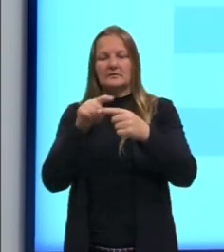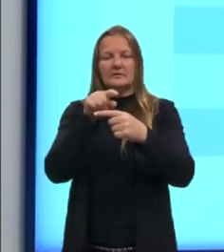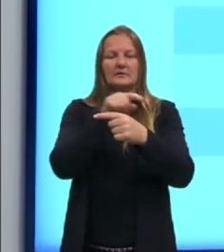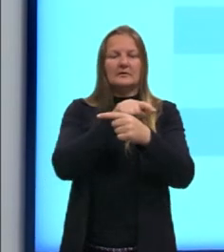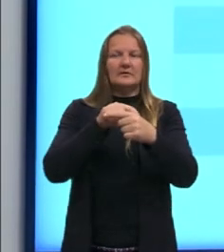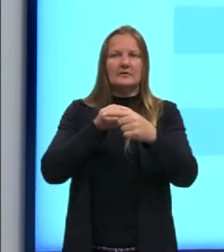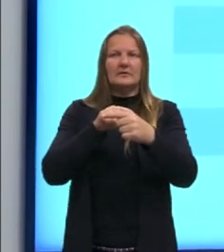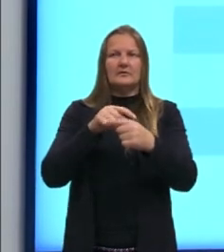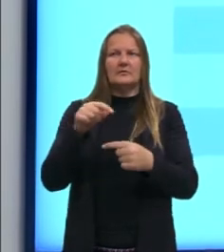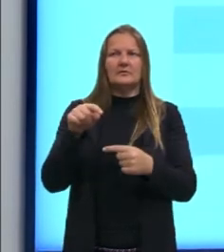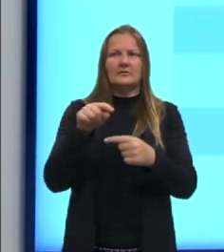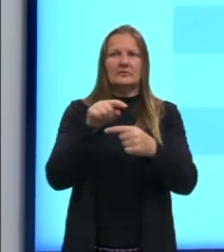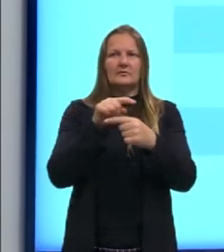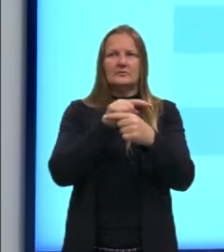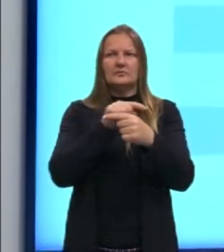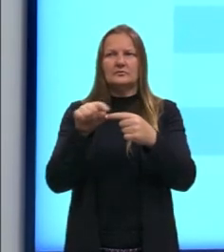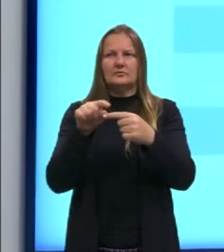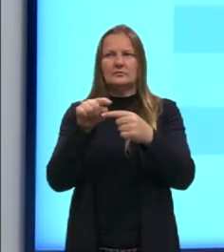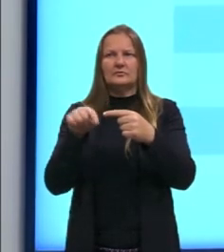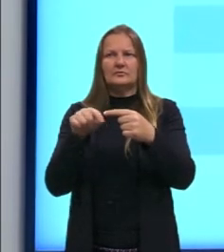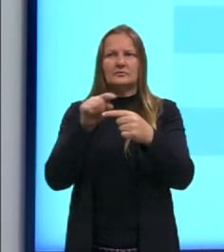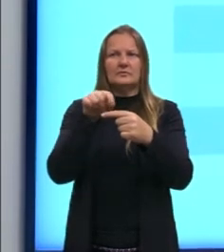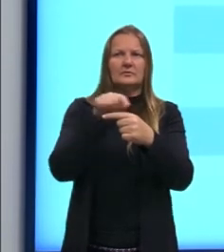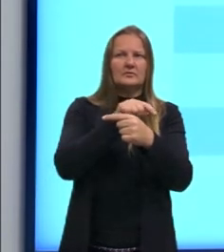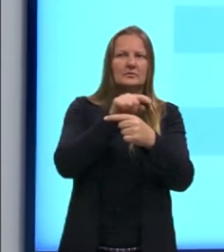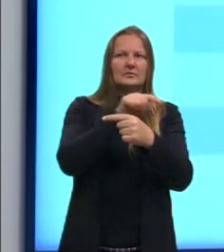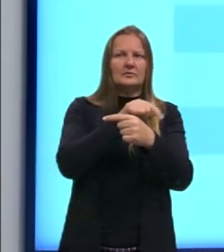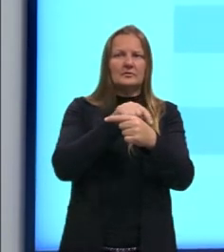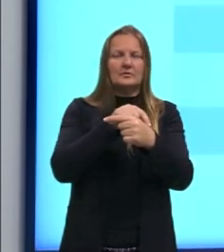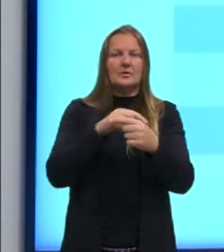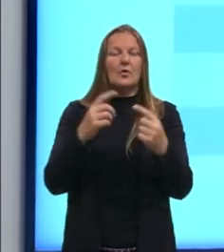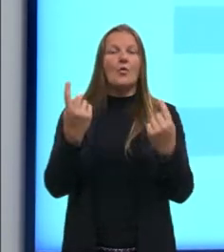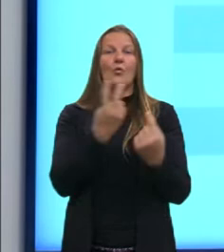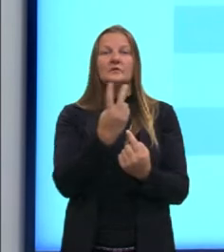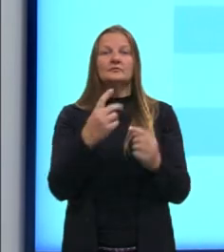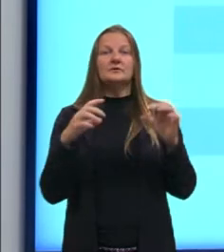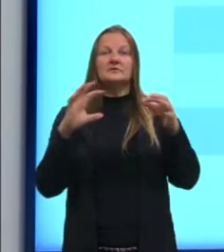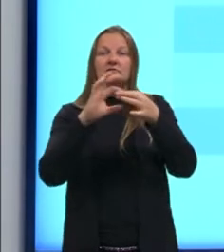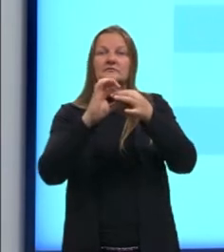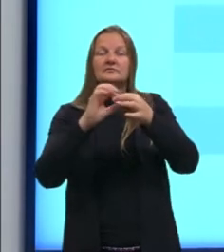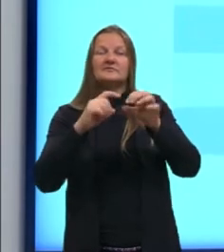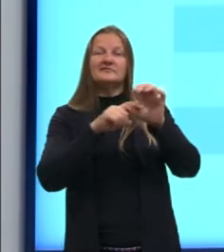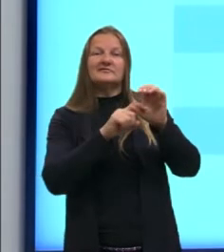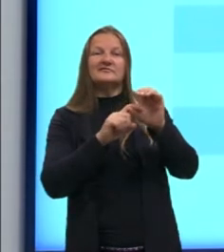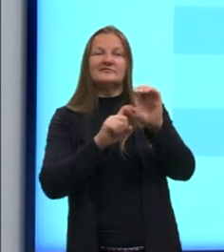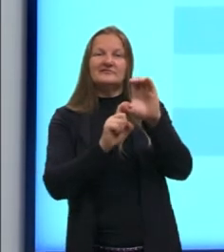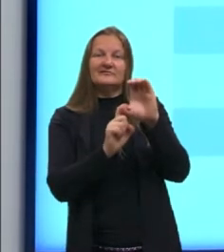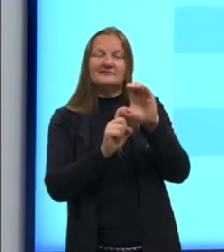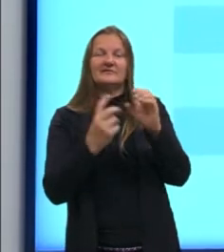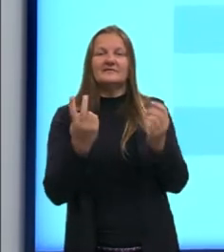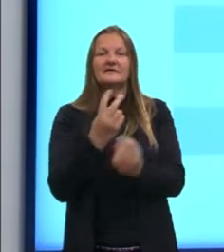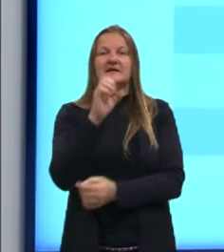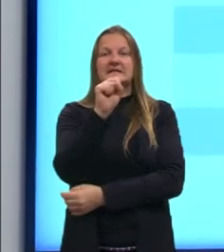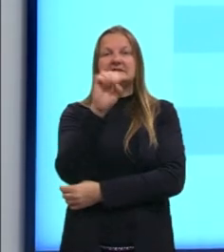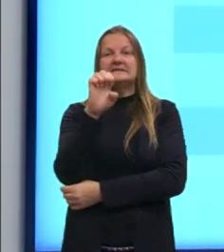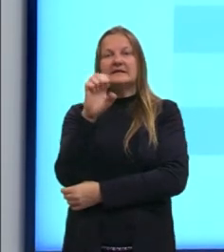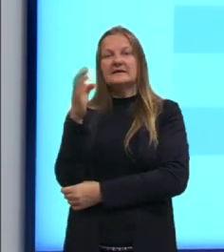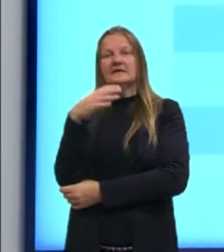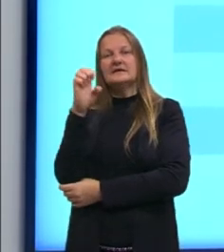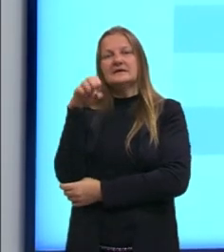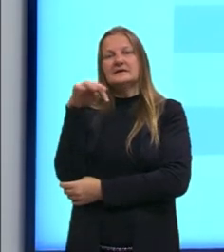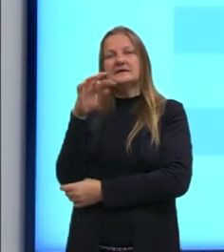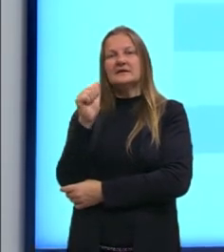dois lados, porque uma depende diretamente da outra. Então, o condicional é o C, então.